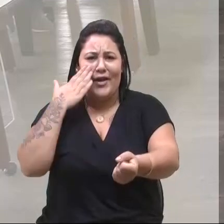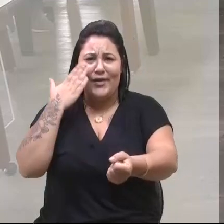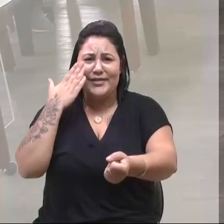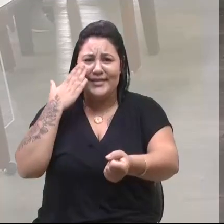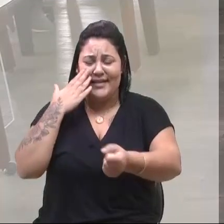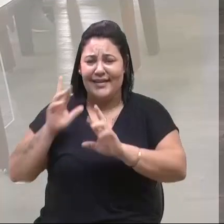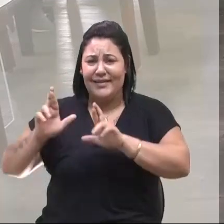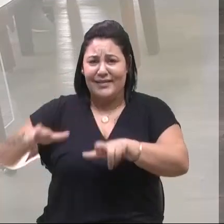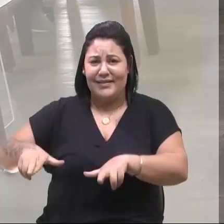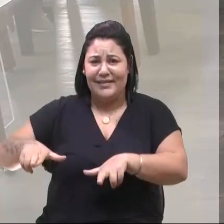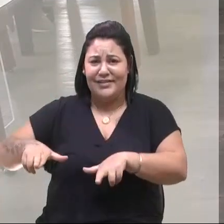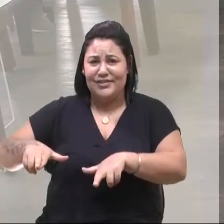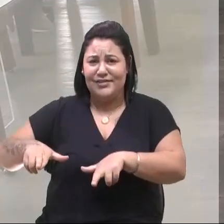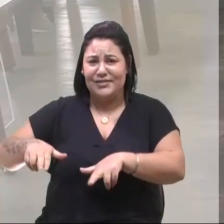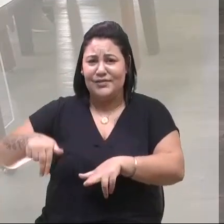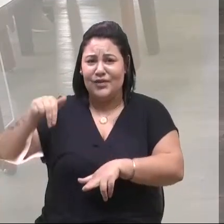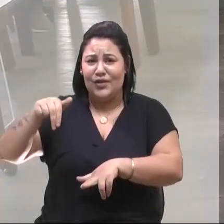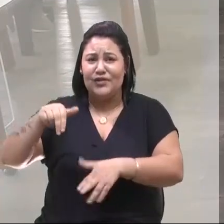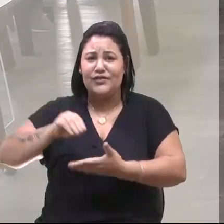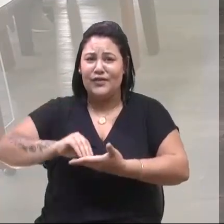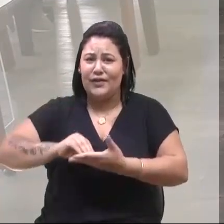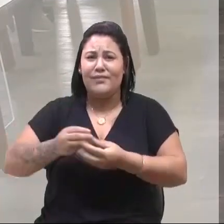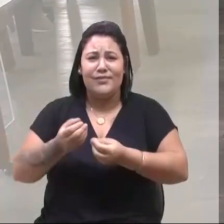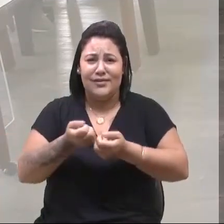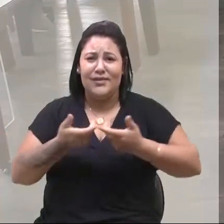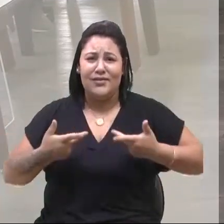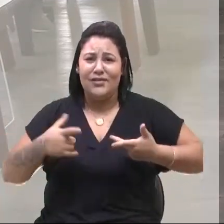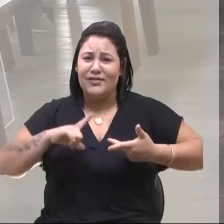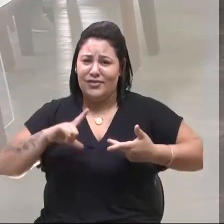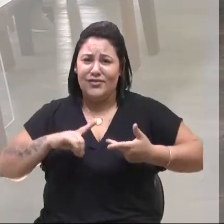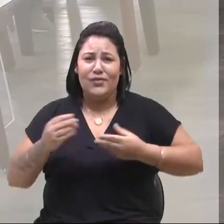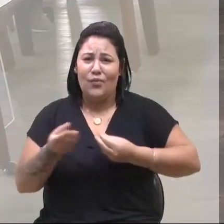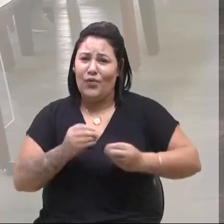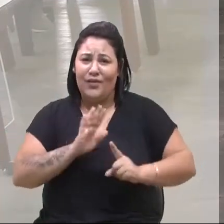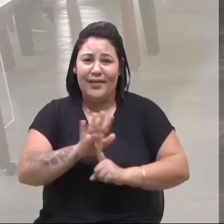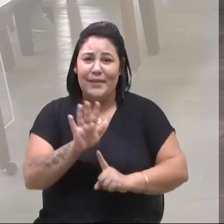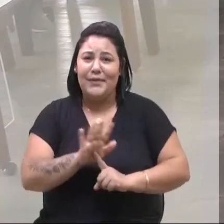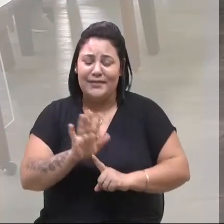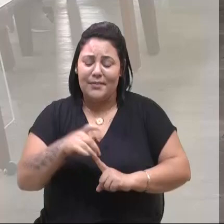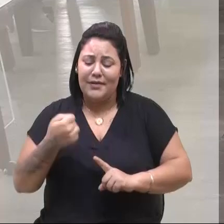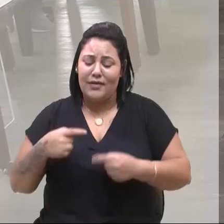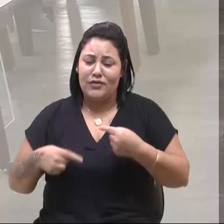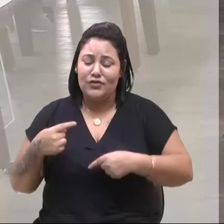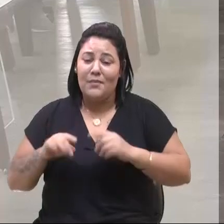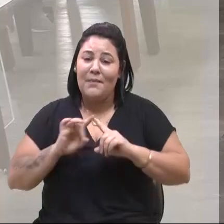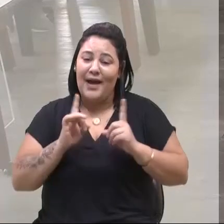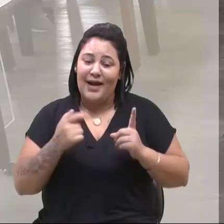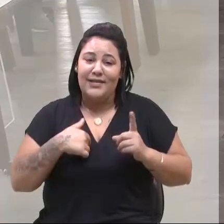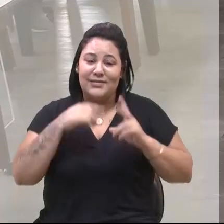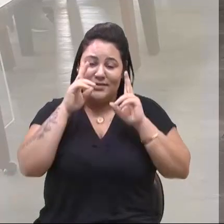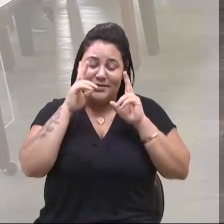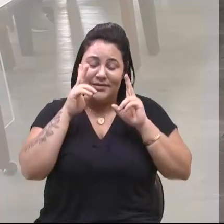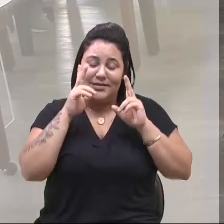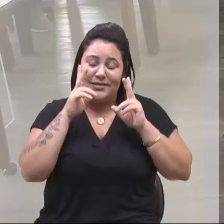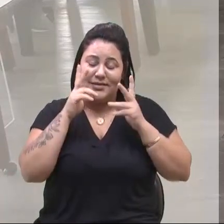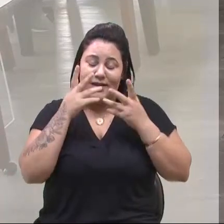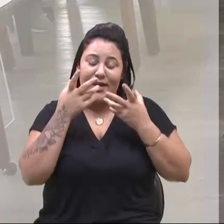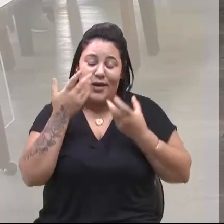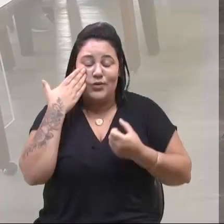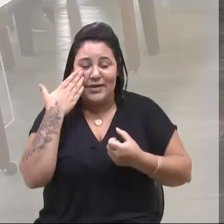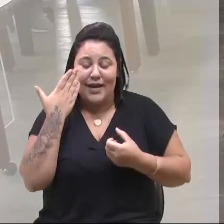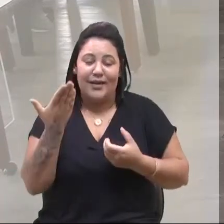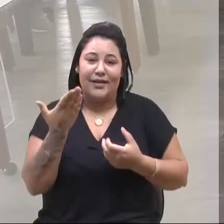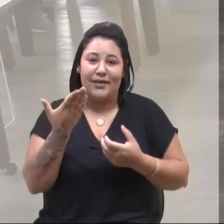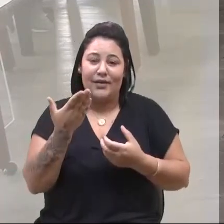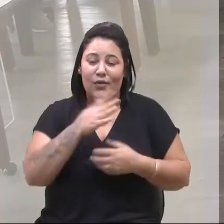muitas demandas que dia primeiro nós vamos começar a discutir, mas também reconheço que o município colocou um milhão e meio em dois ginásios, contra a